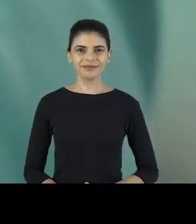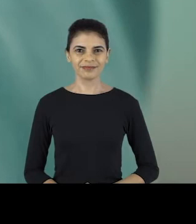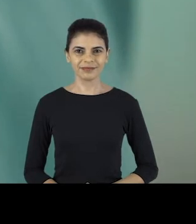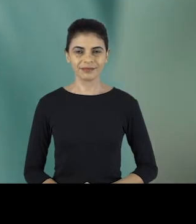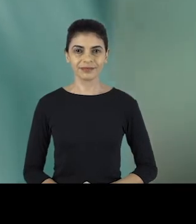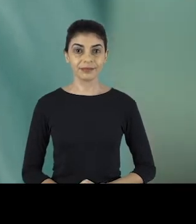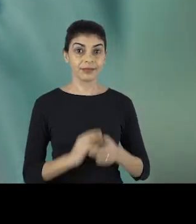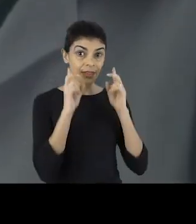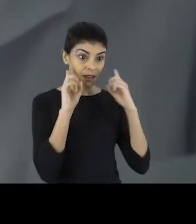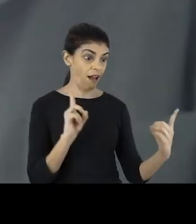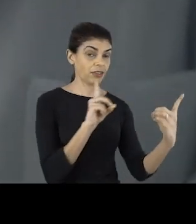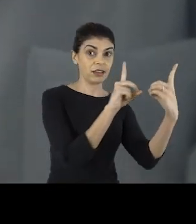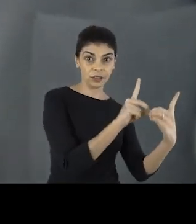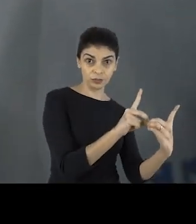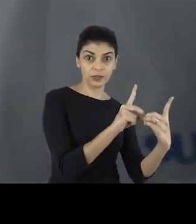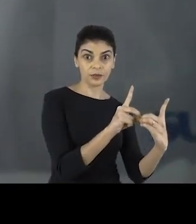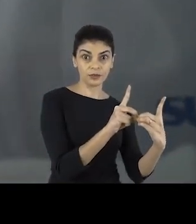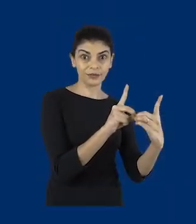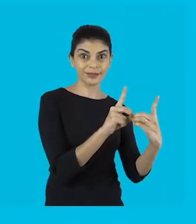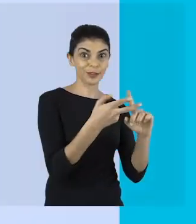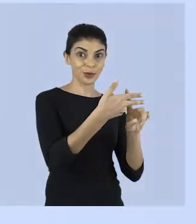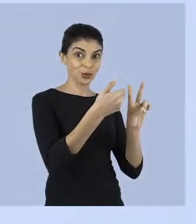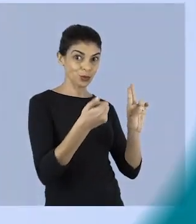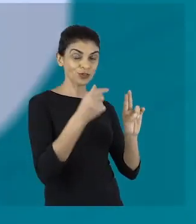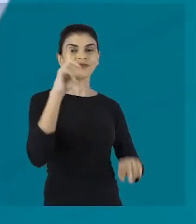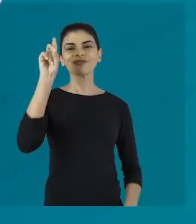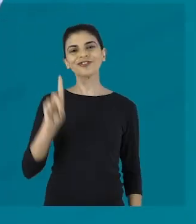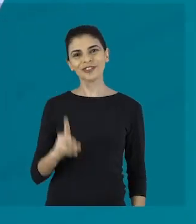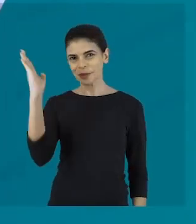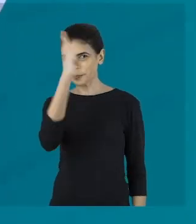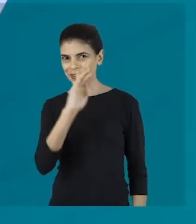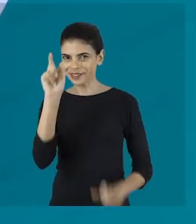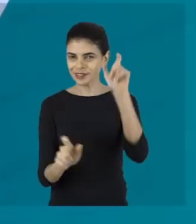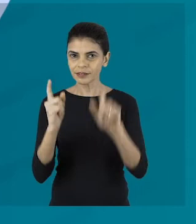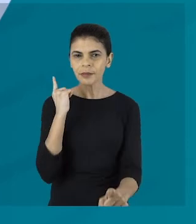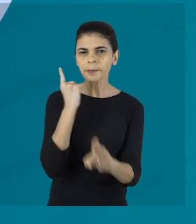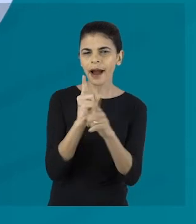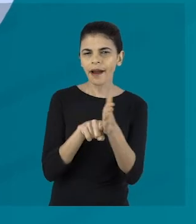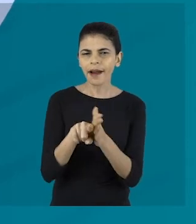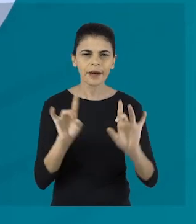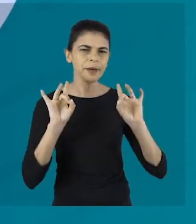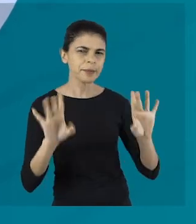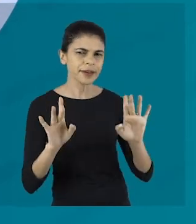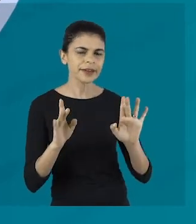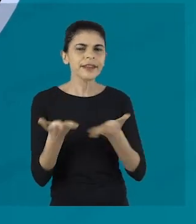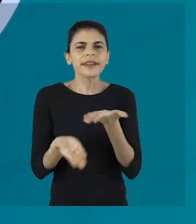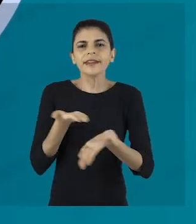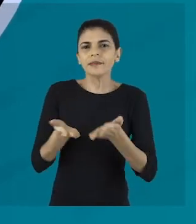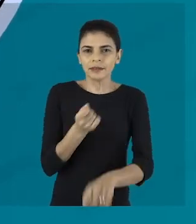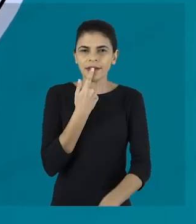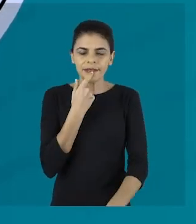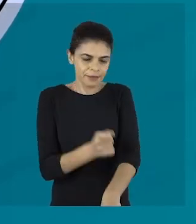O atendimento pelo SUS é um direito dos brasileiros. E está pronto para diagnosticar e tratar a ranceníase, que ainda tem